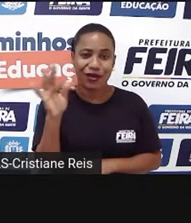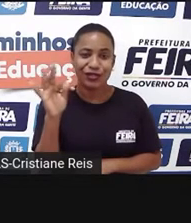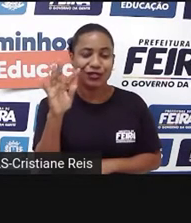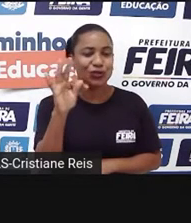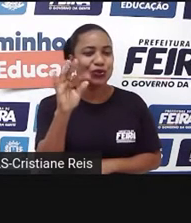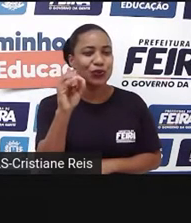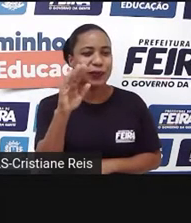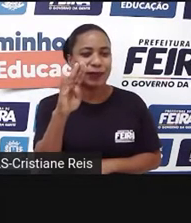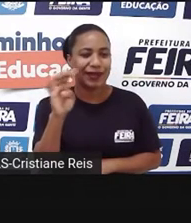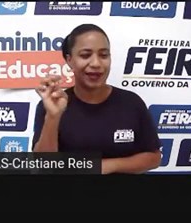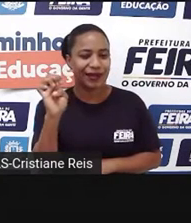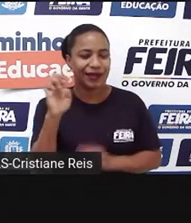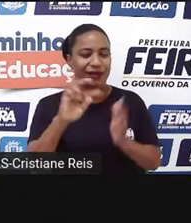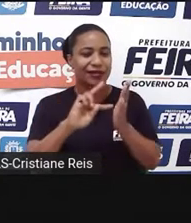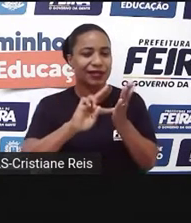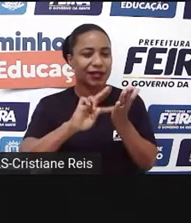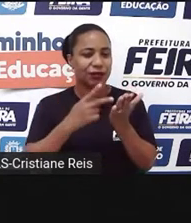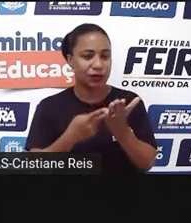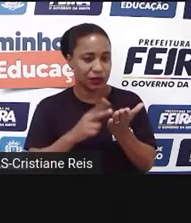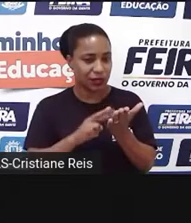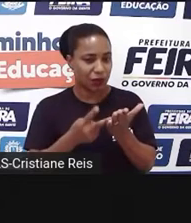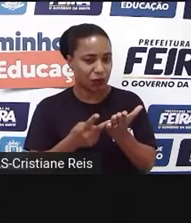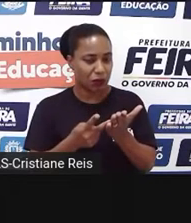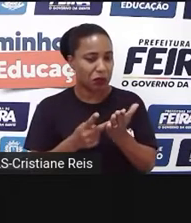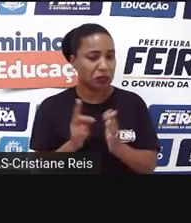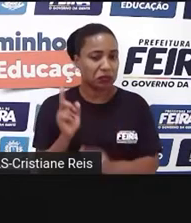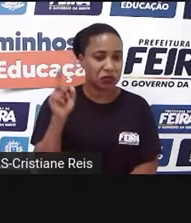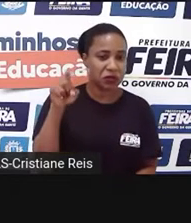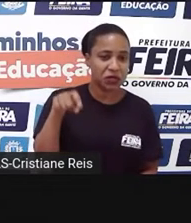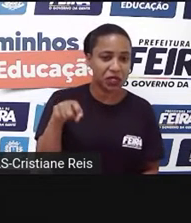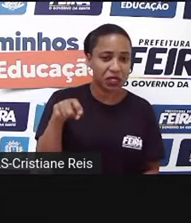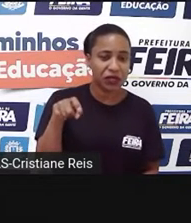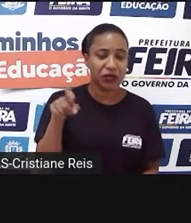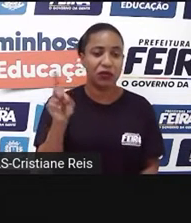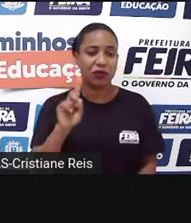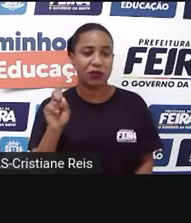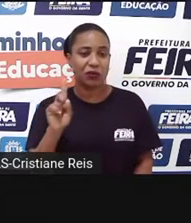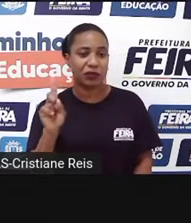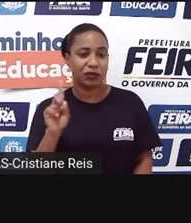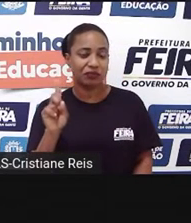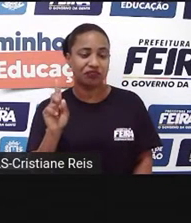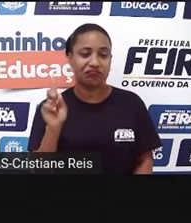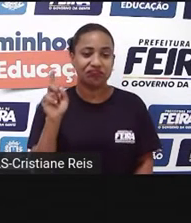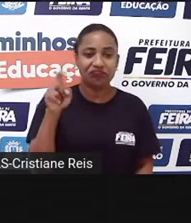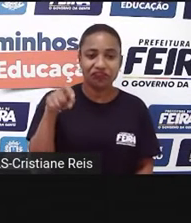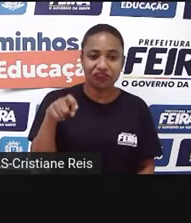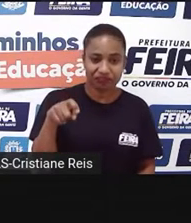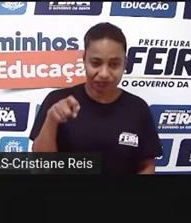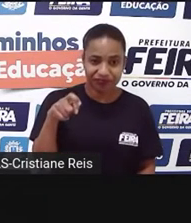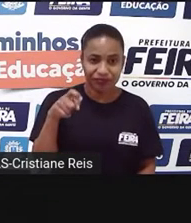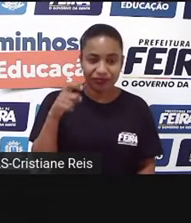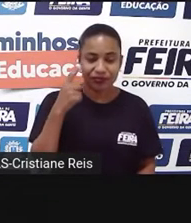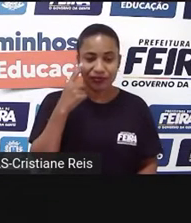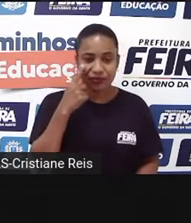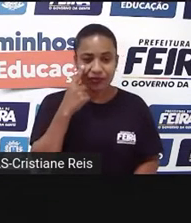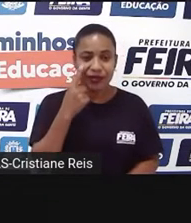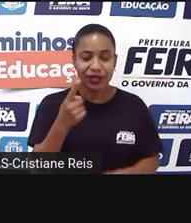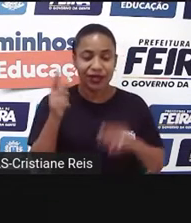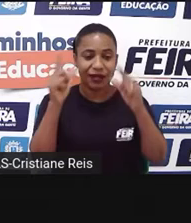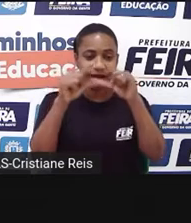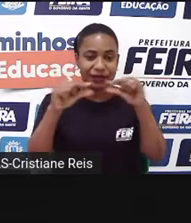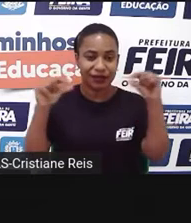Ela é uma frase muito famosa na literatura mundial. e justamente foi uma frase